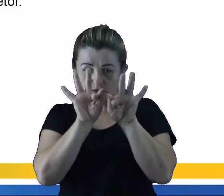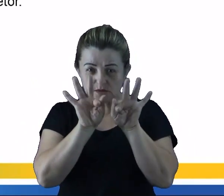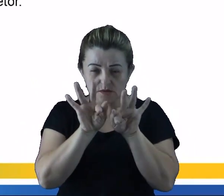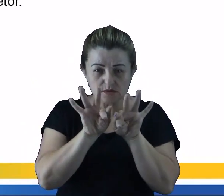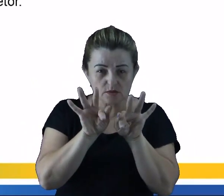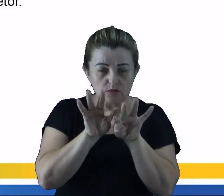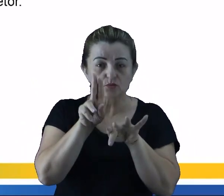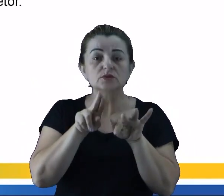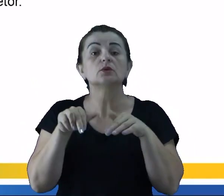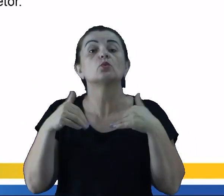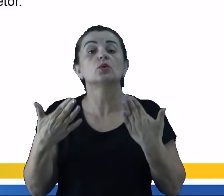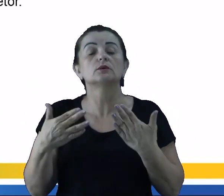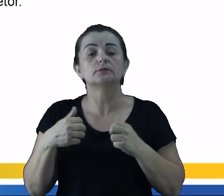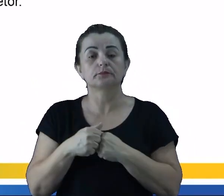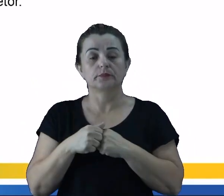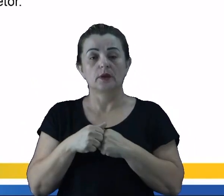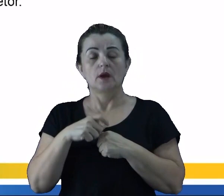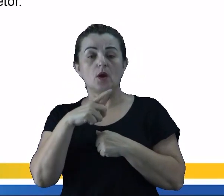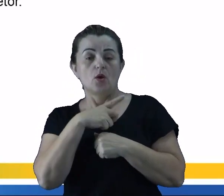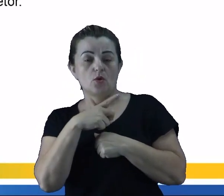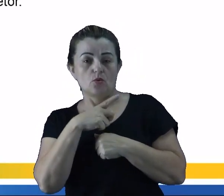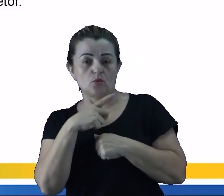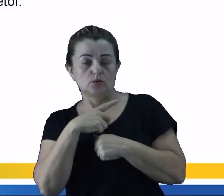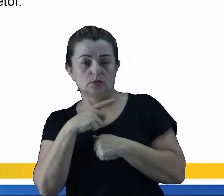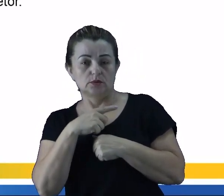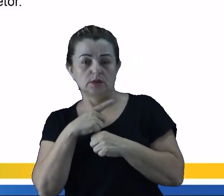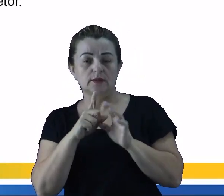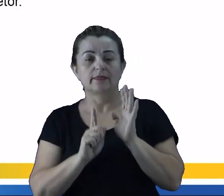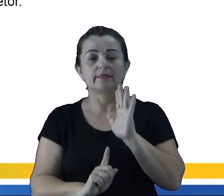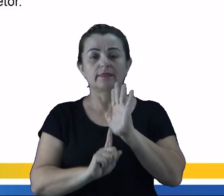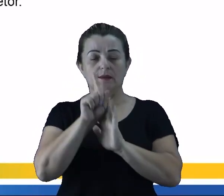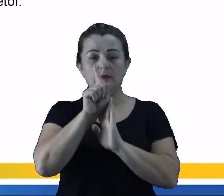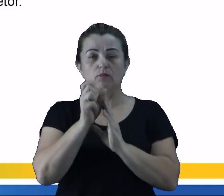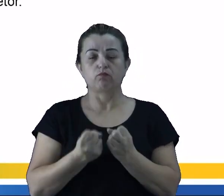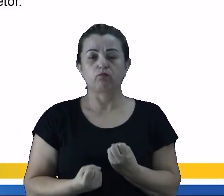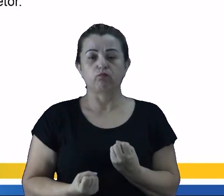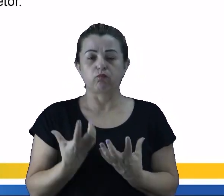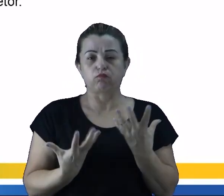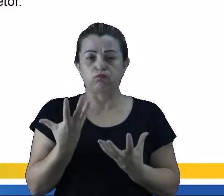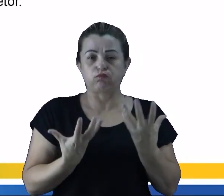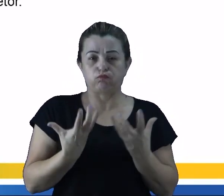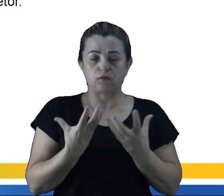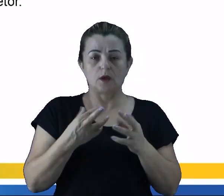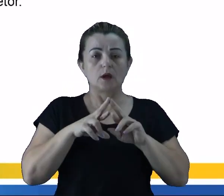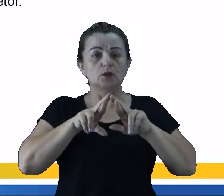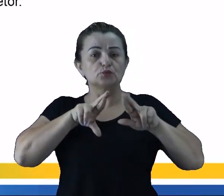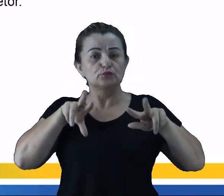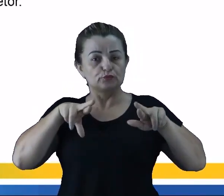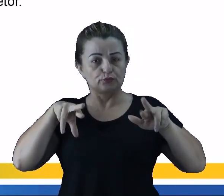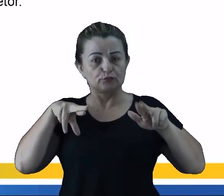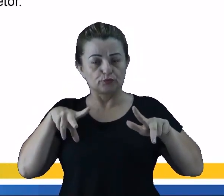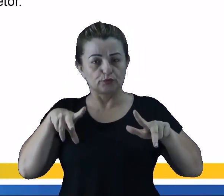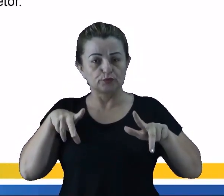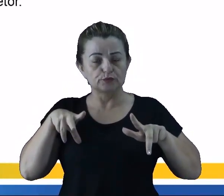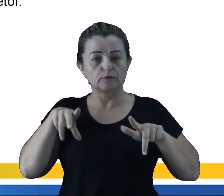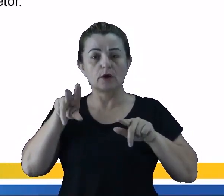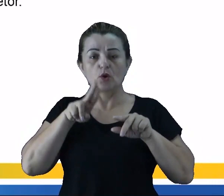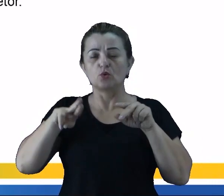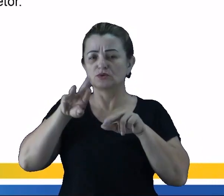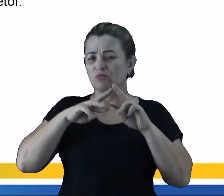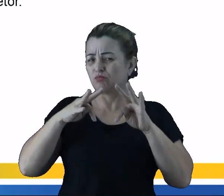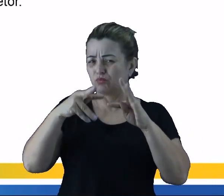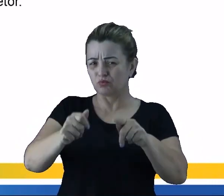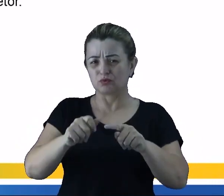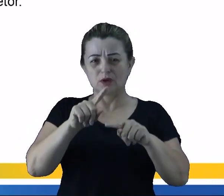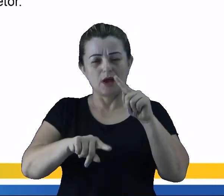ela é utilizada quando? Quando a gente tem o quê? Temperaturas de evolução bem diferentes, né. Então, a gente vai usar toda essa aparelhagem